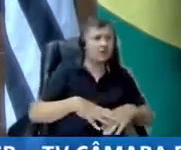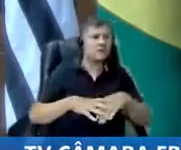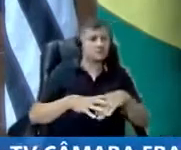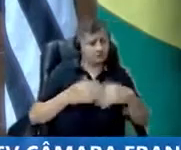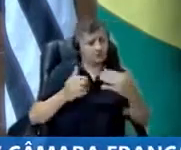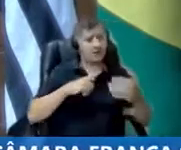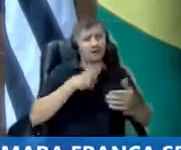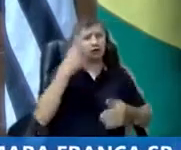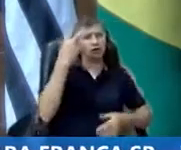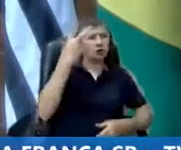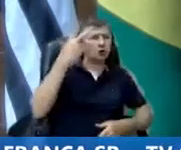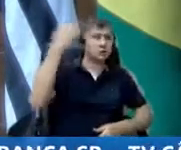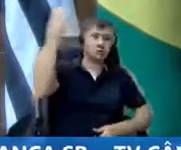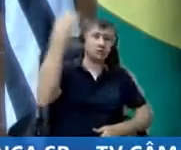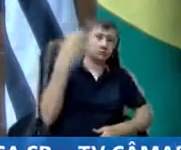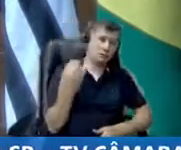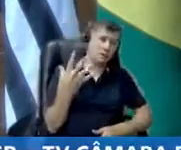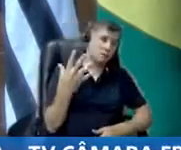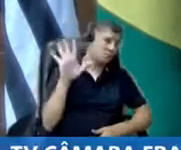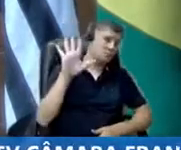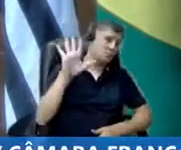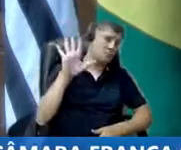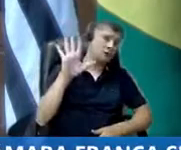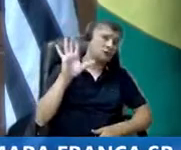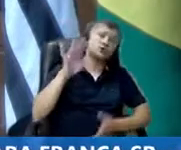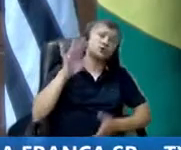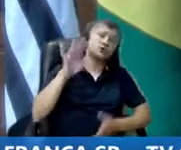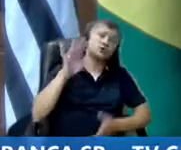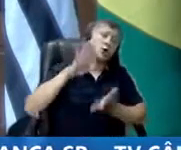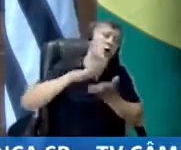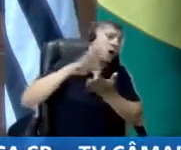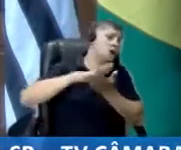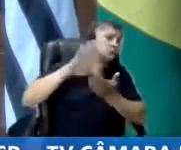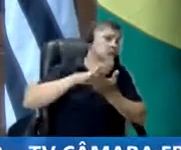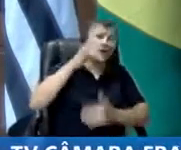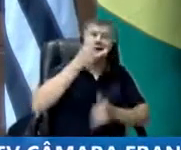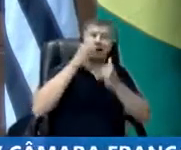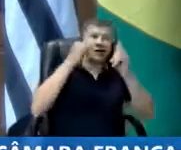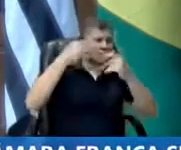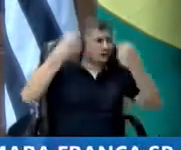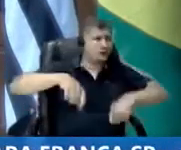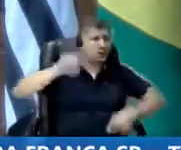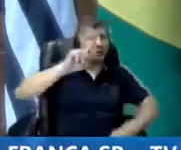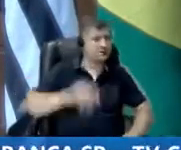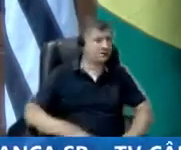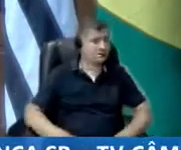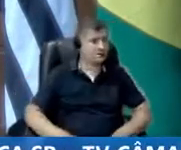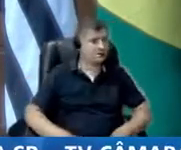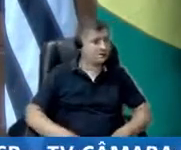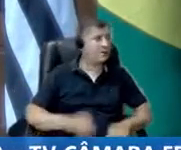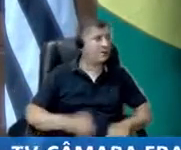dois semáforos que estão lá só gastando energia e não precisa, pode ser utilizado em outro local.